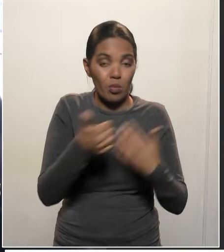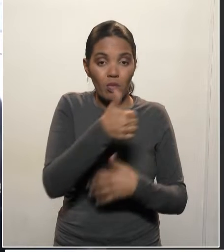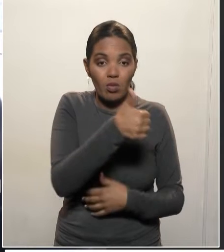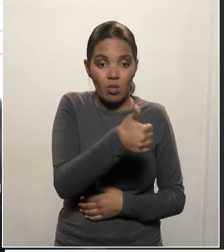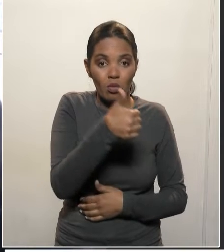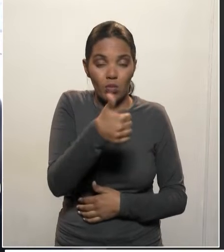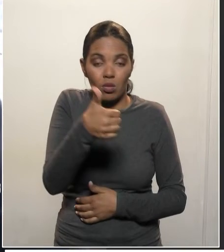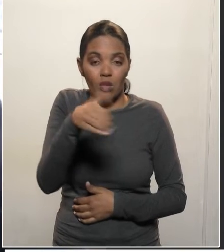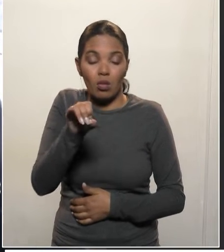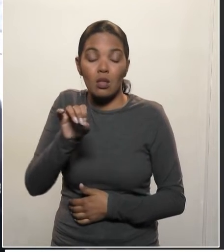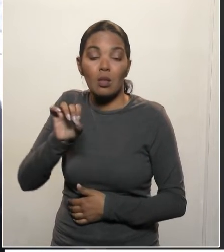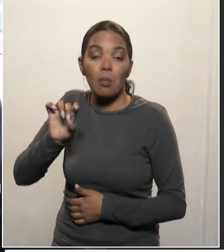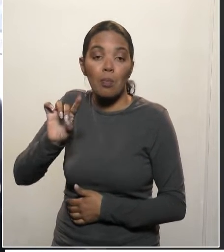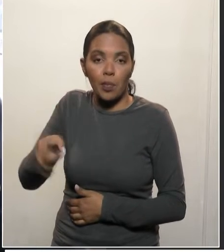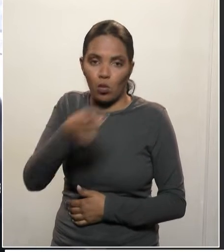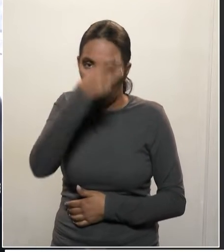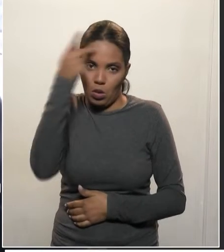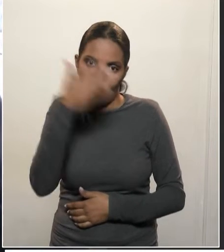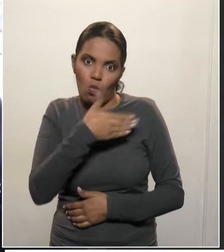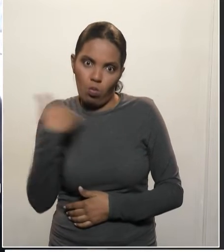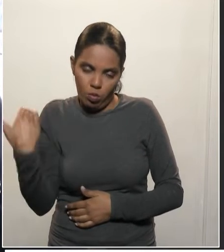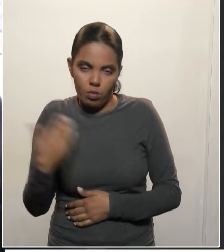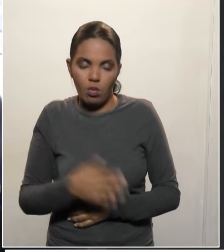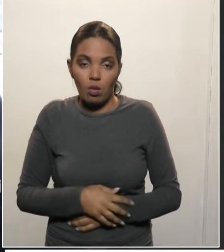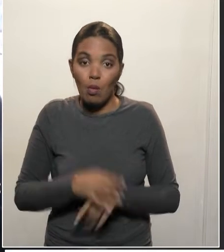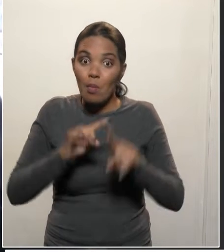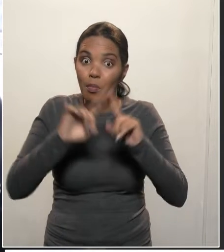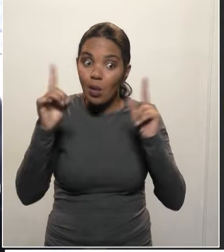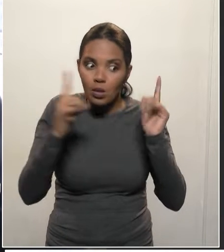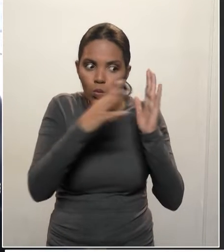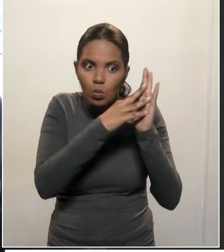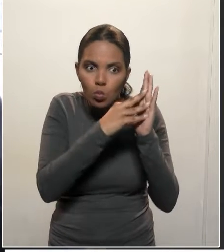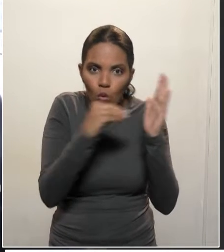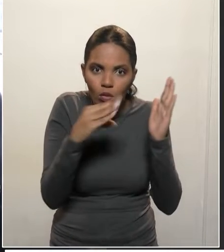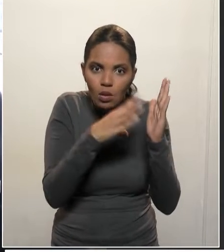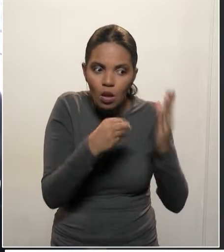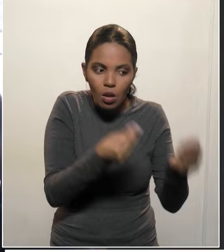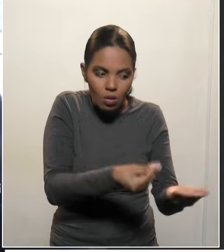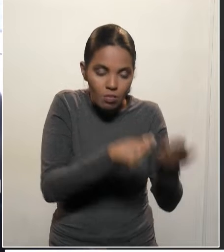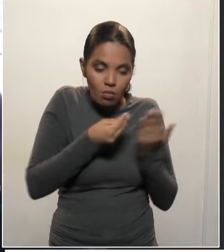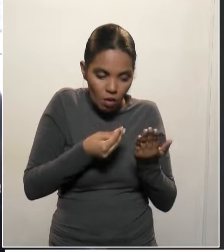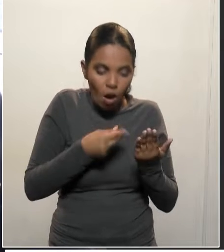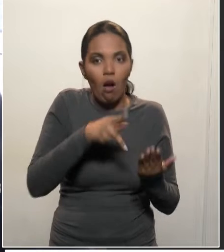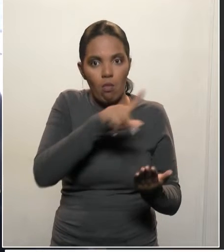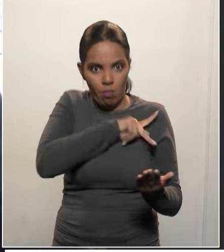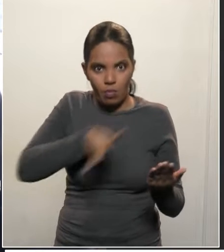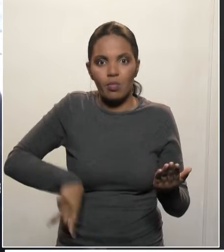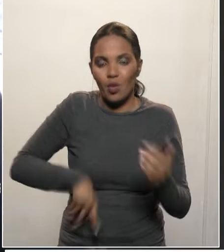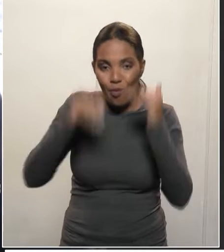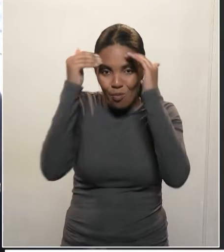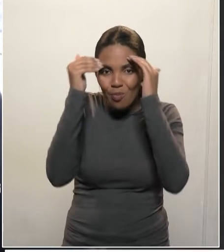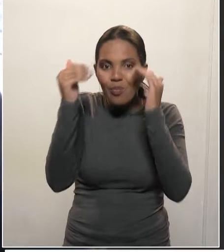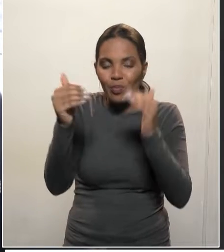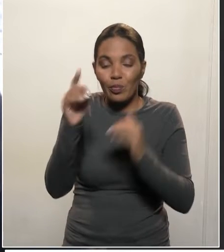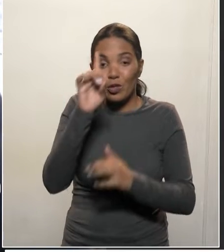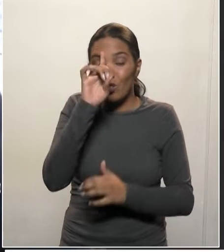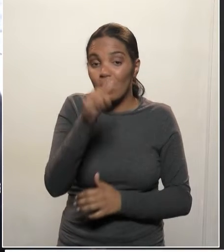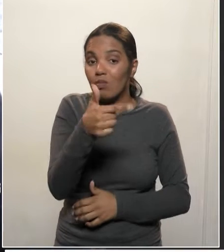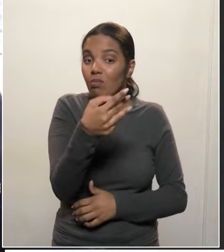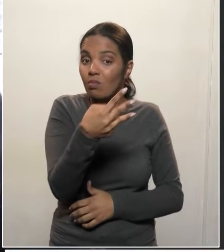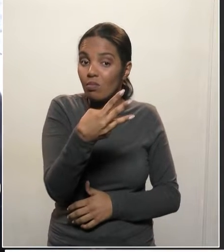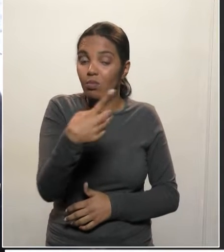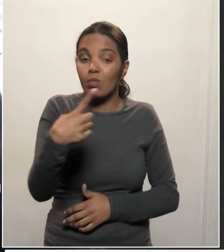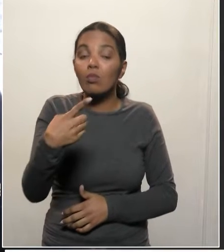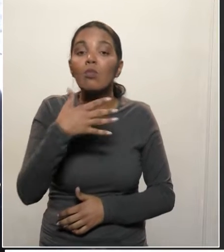E esse modelo que os Estados Unidos seguiu, nesse 31 de março,